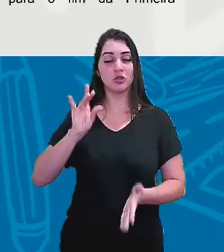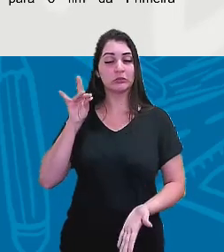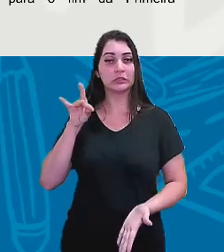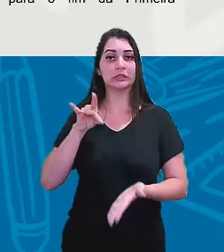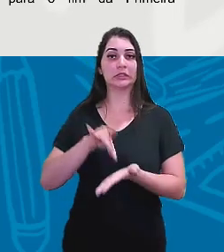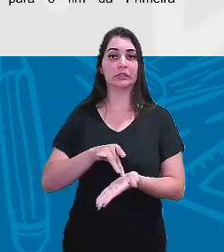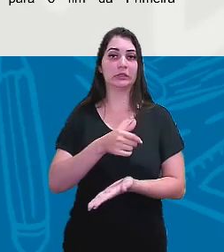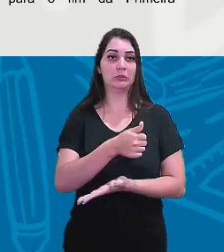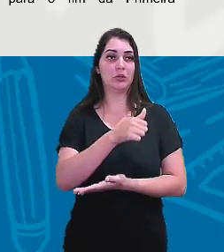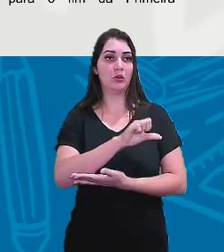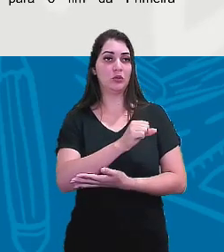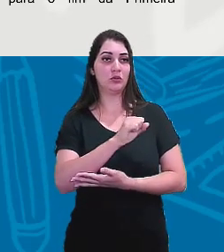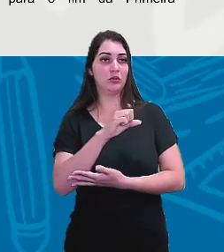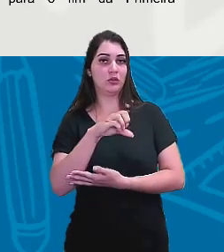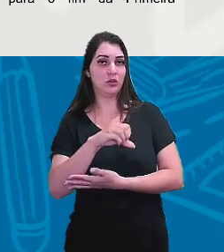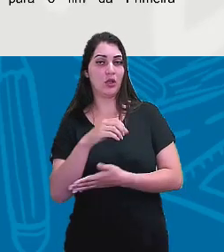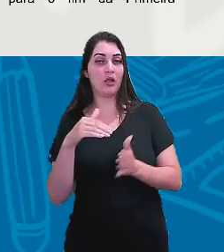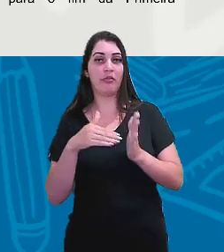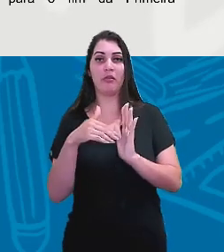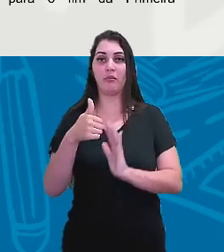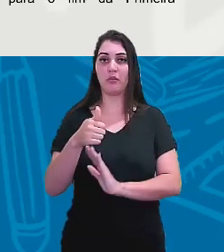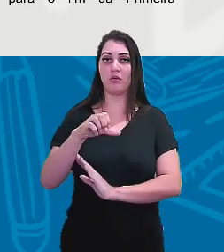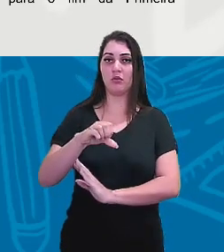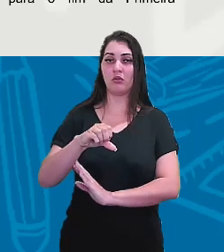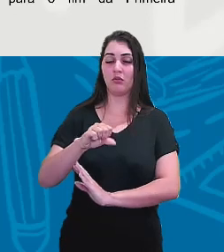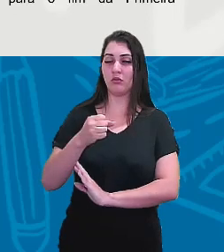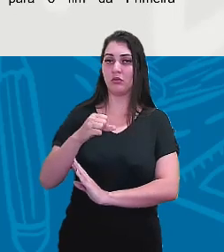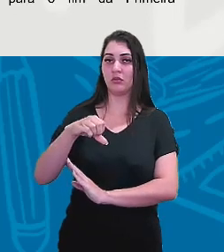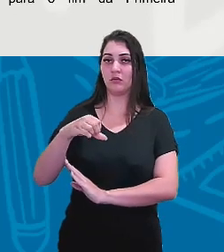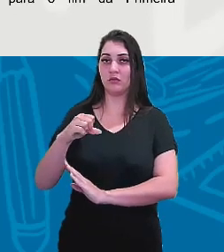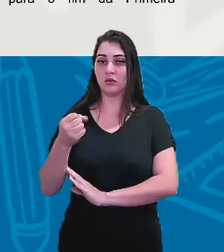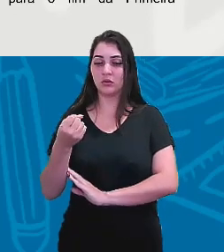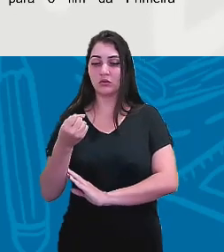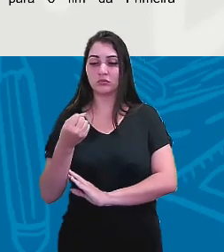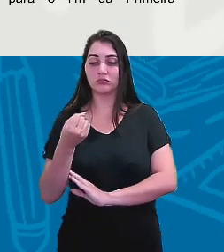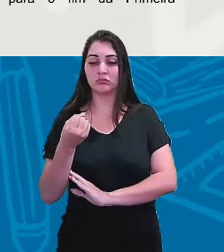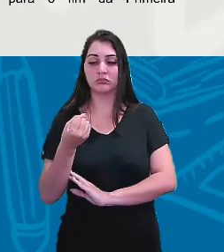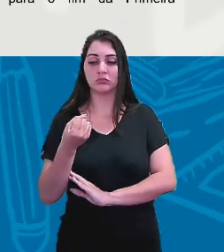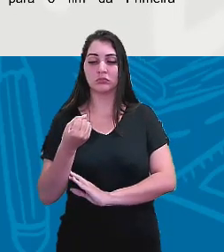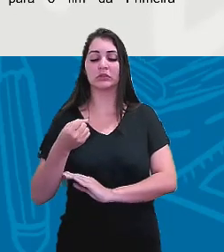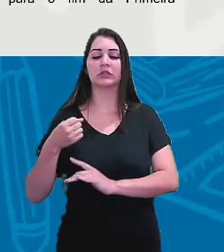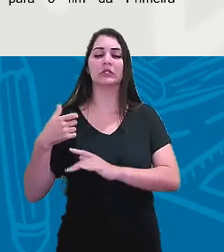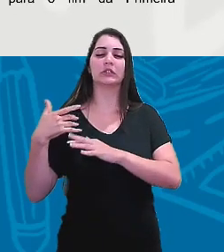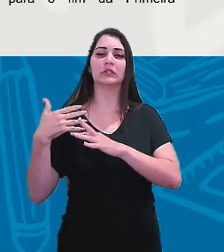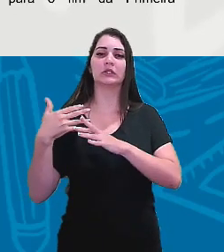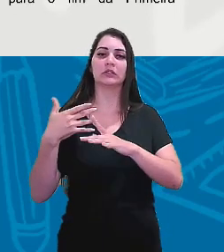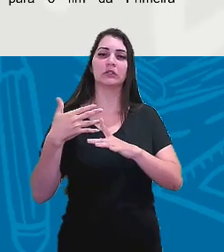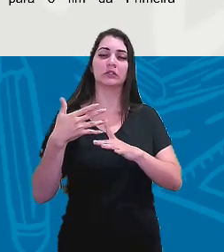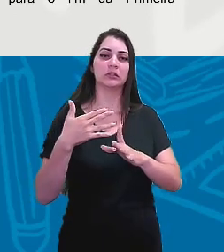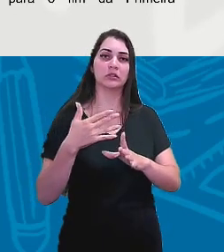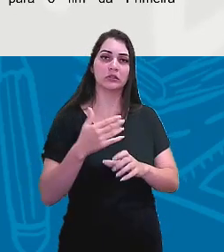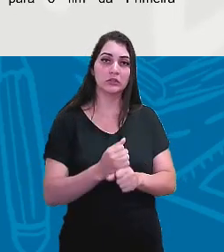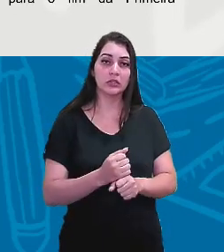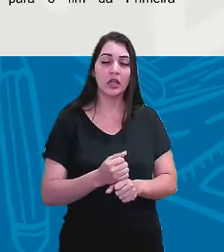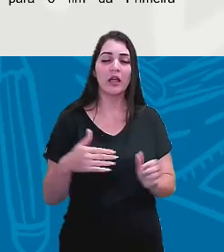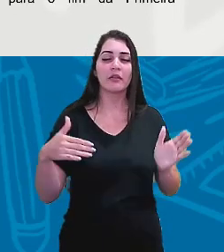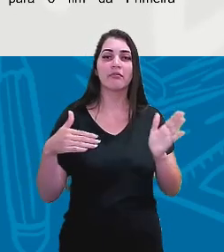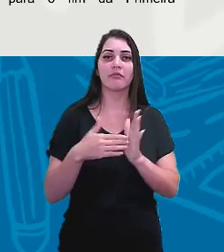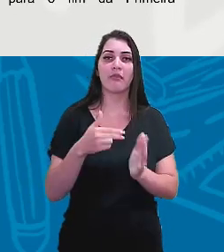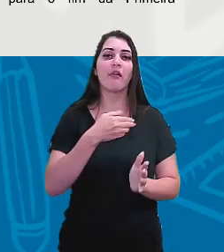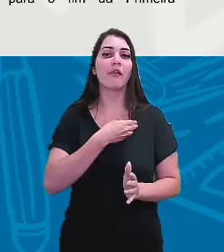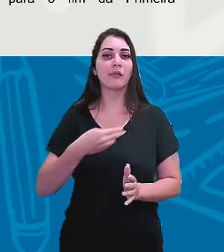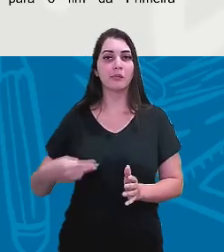só de 1889 até 1898. Ele vai e se arrasta por toda a República velha.